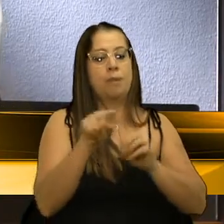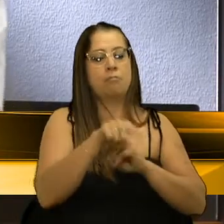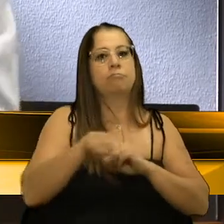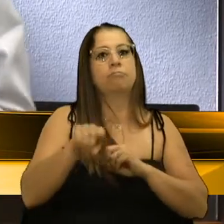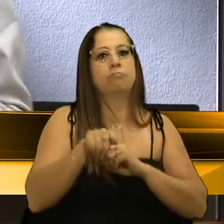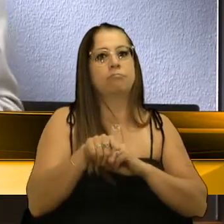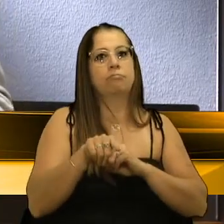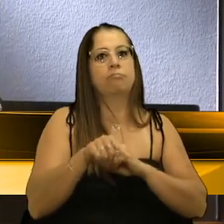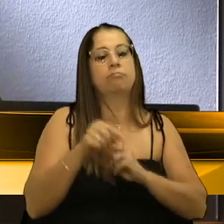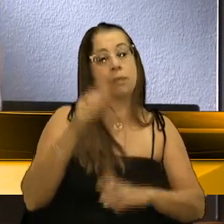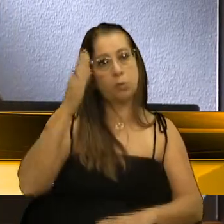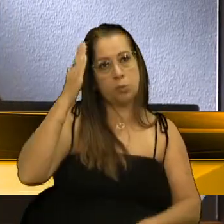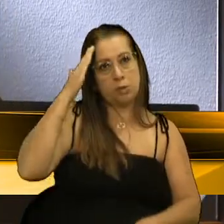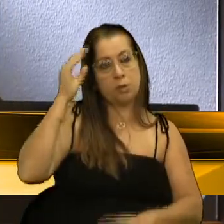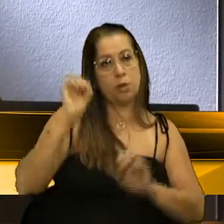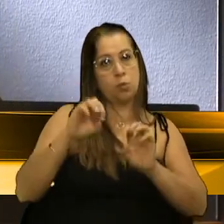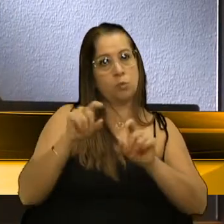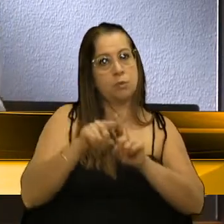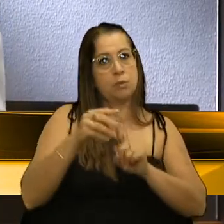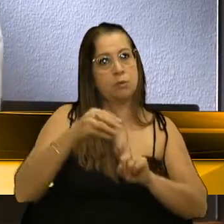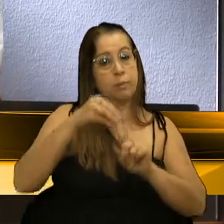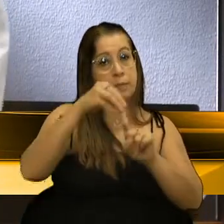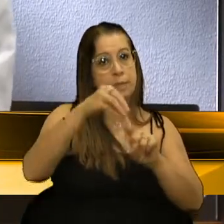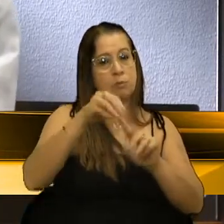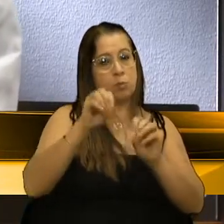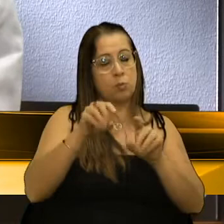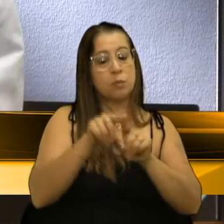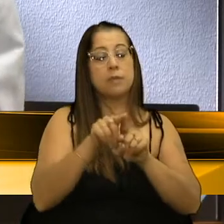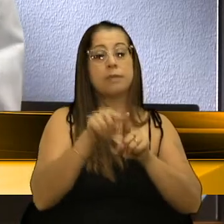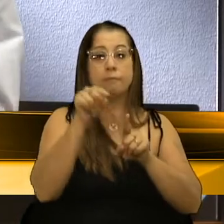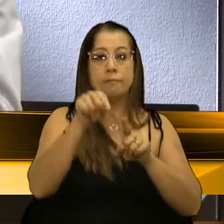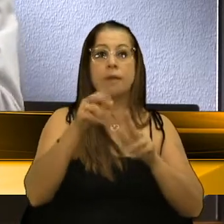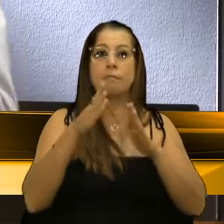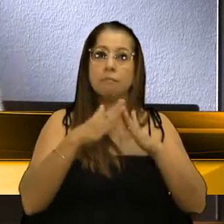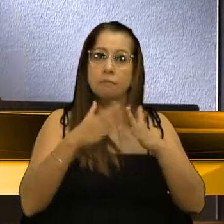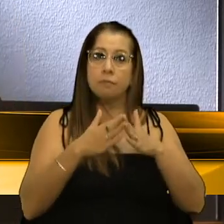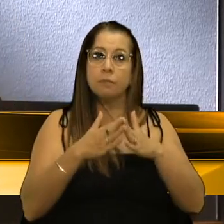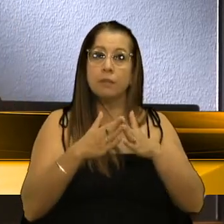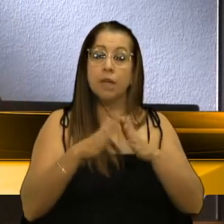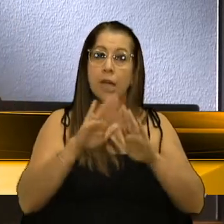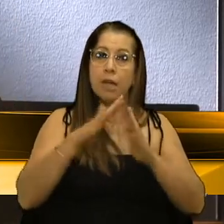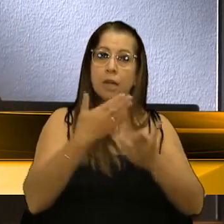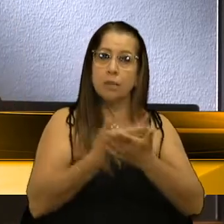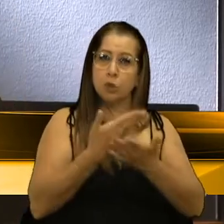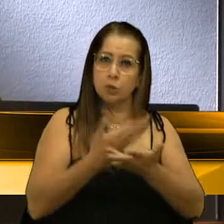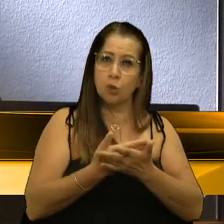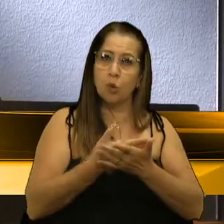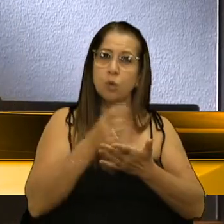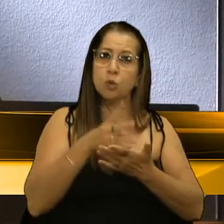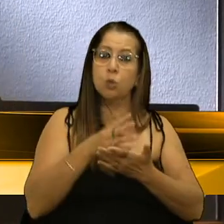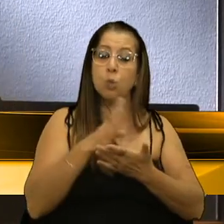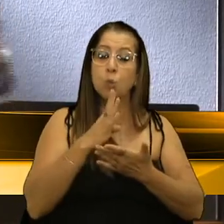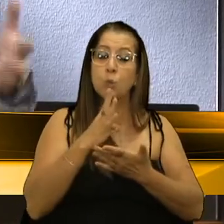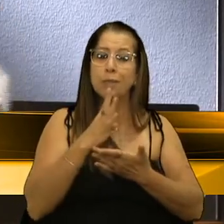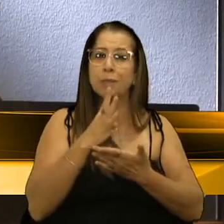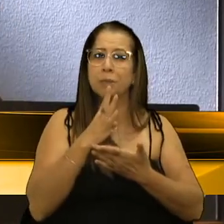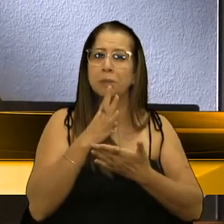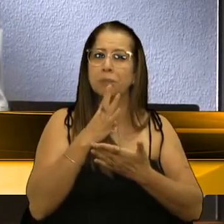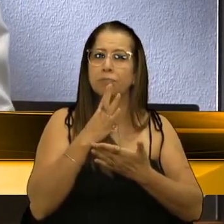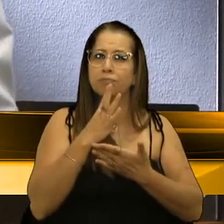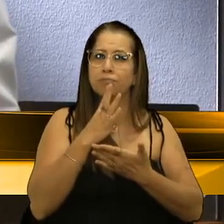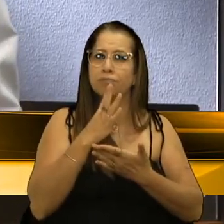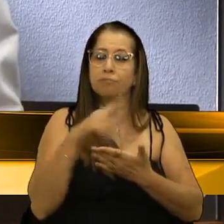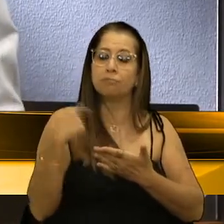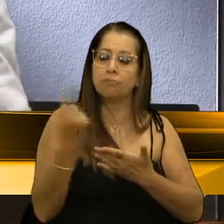Eu sei que educação, o principal, vem de casa, vem de berço. A escola apenas é o conhecimento, o vasto nível de